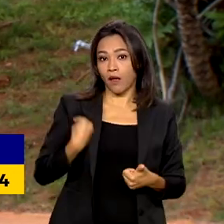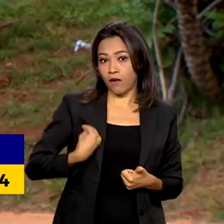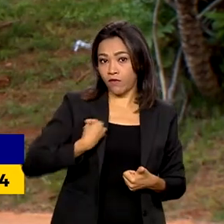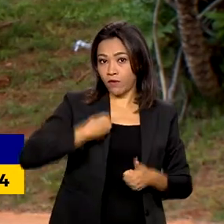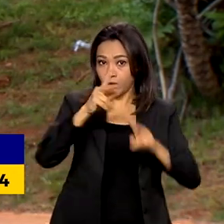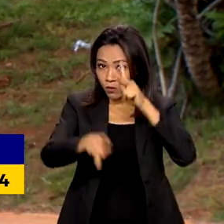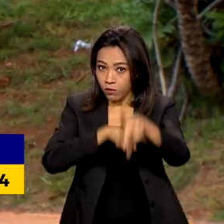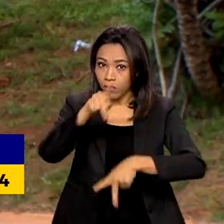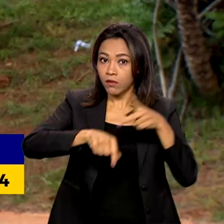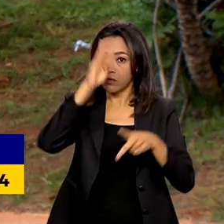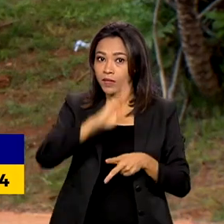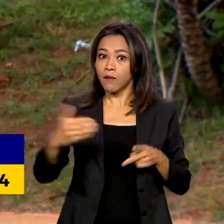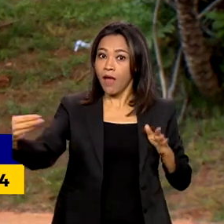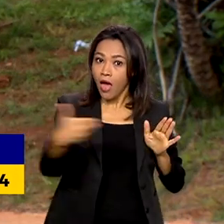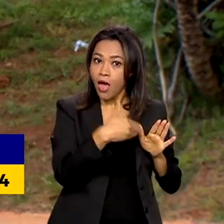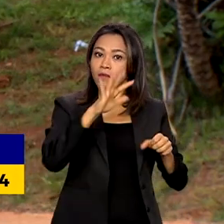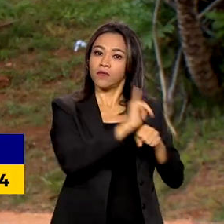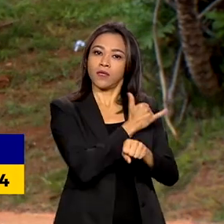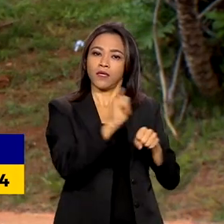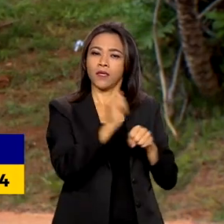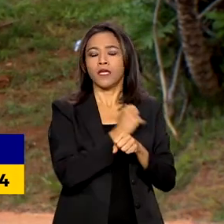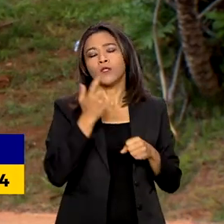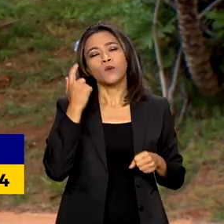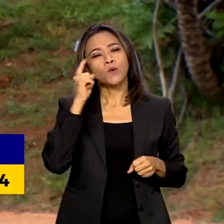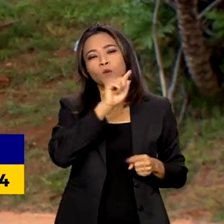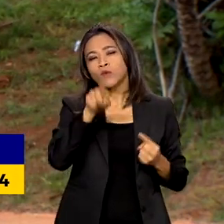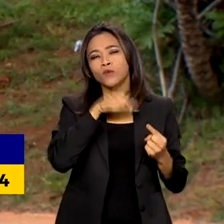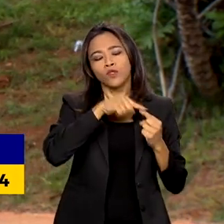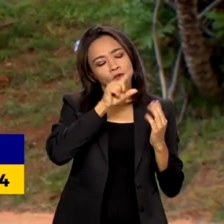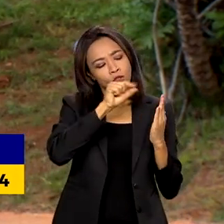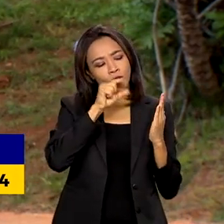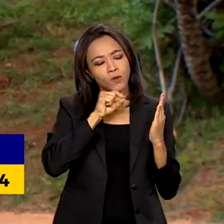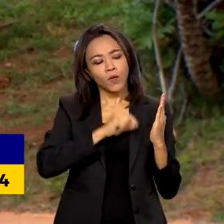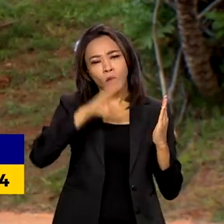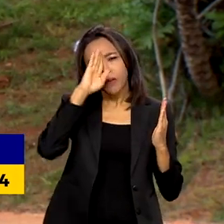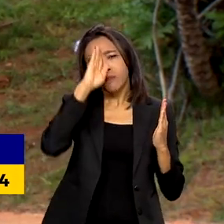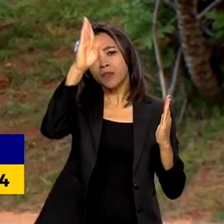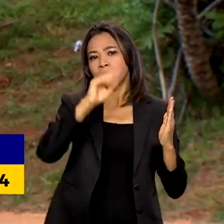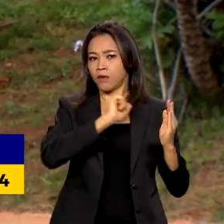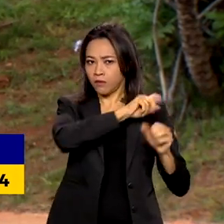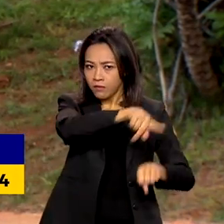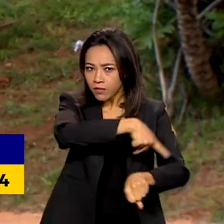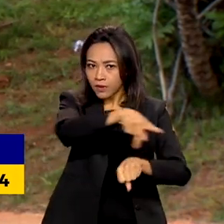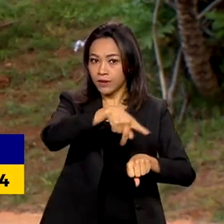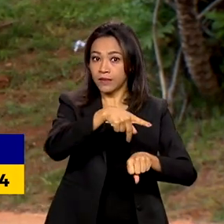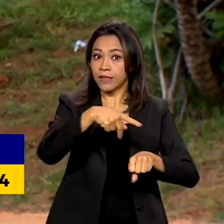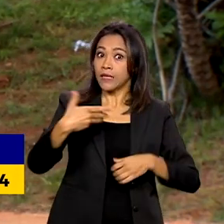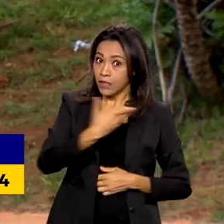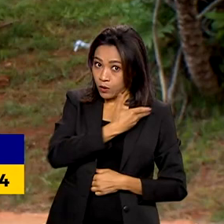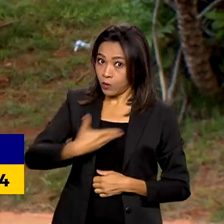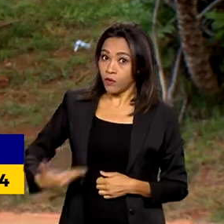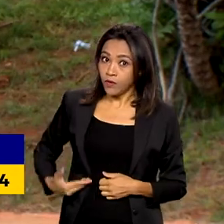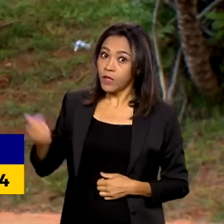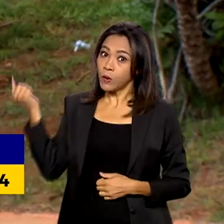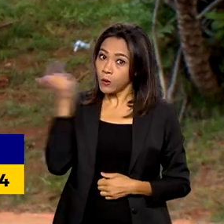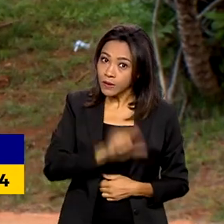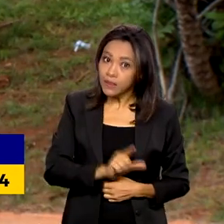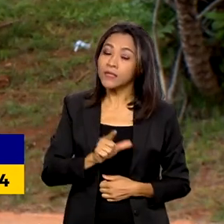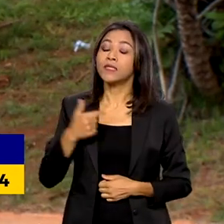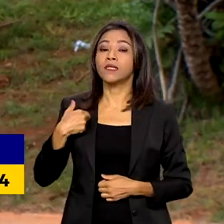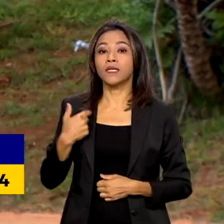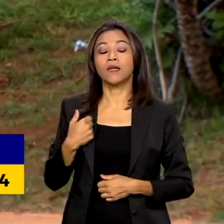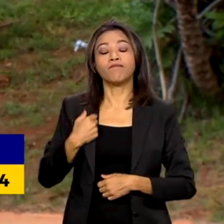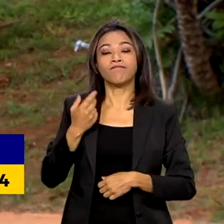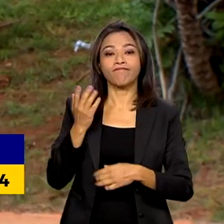instrumento que facilita a escolha das prioridades do país. E para que as medidas do governo consigam chegar até os mais